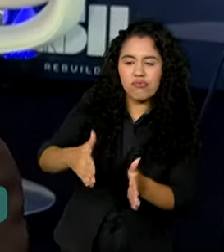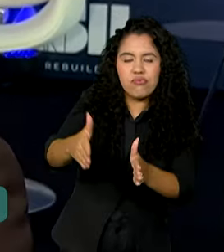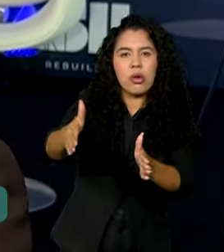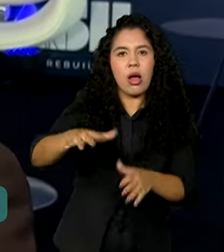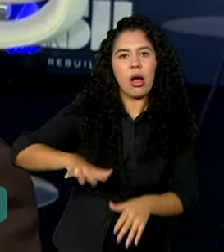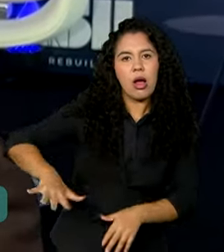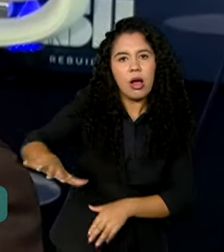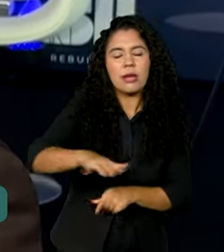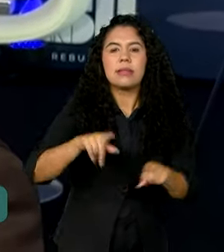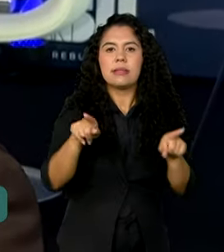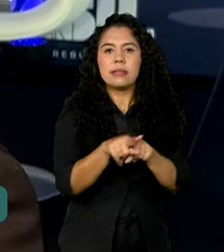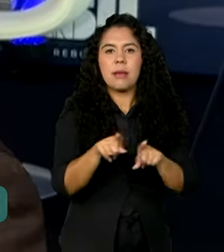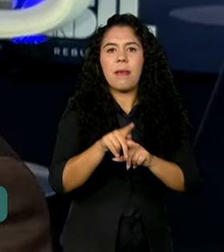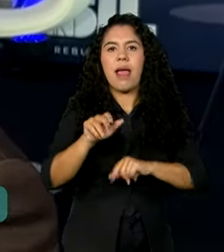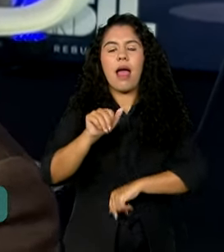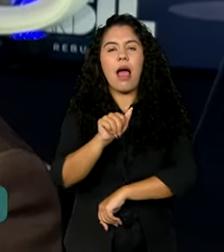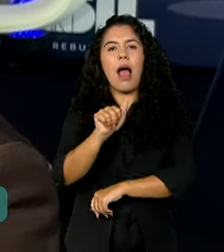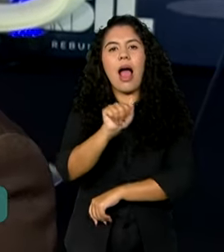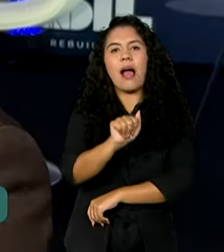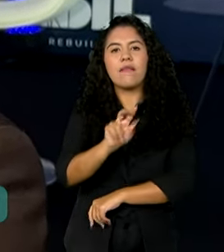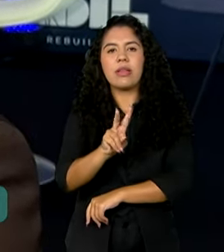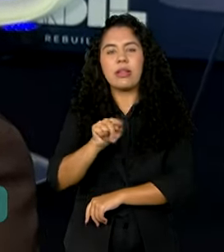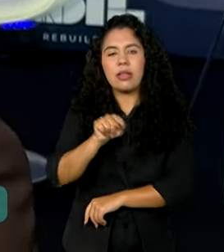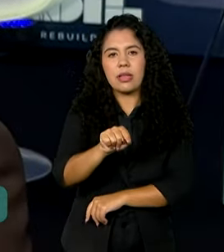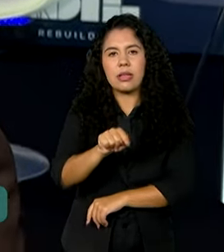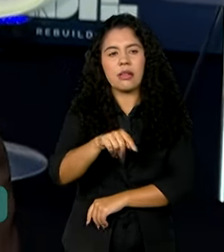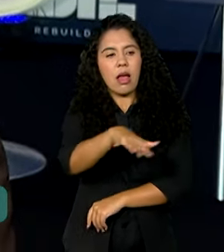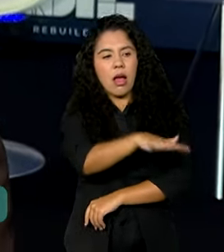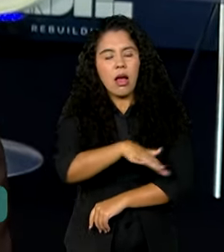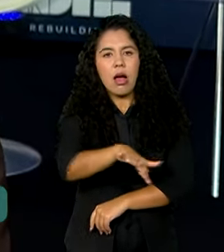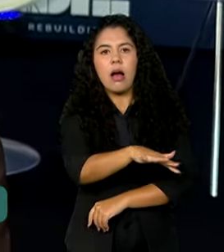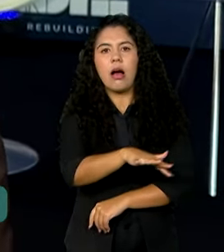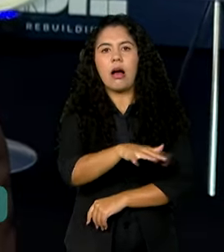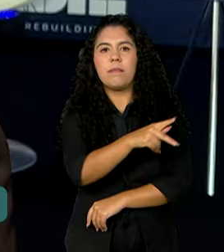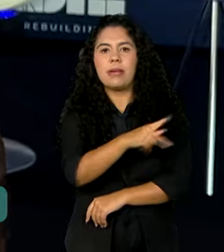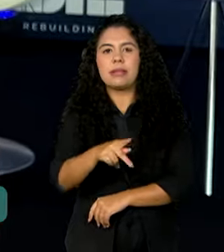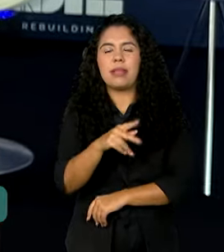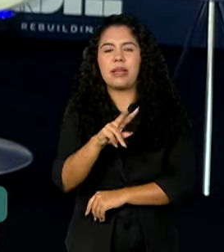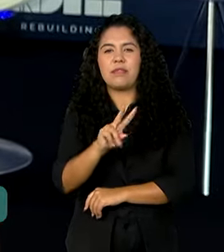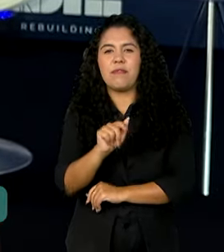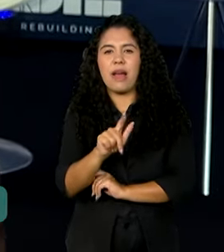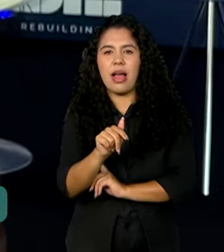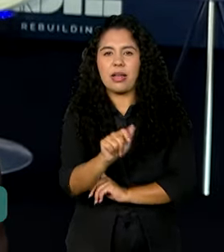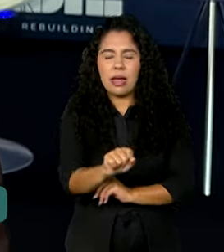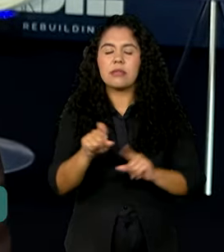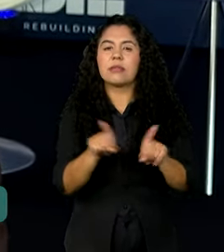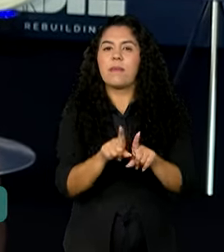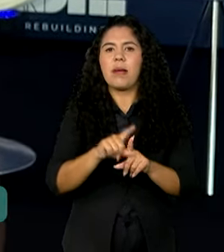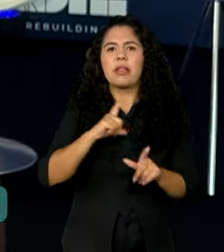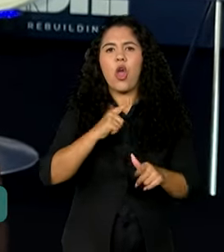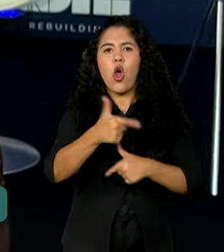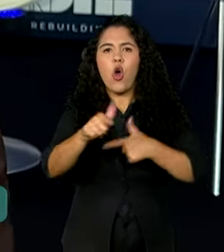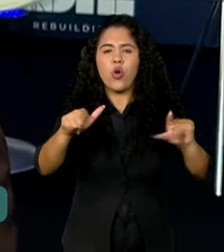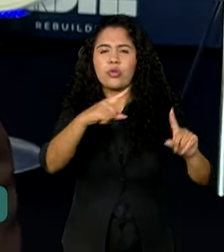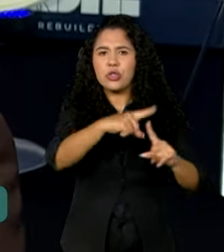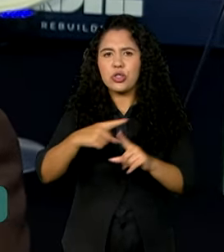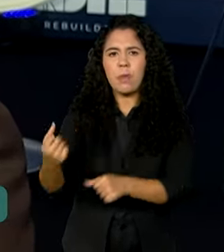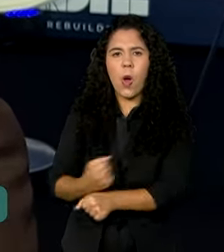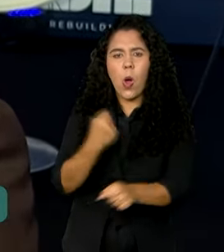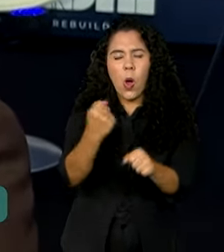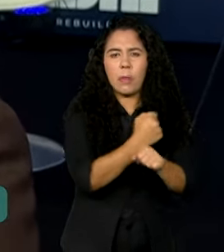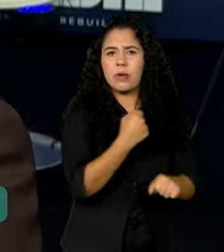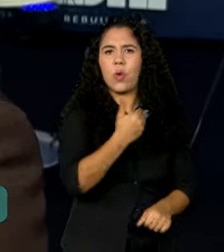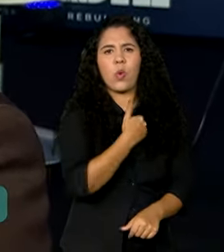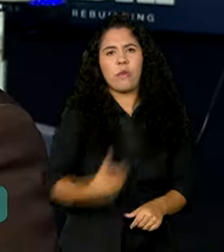em torno do aeroporto. Vamos ter aqui obras, bilhões de reais o governo federal está investindo, o